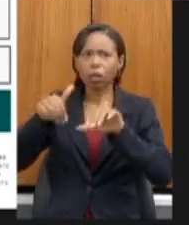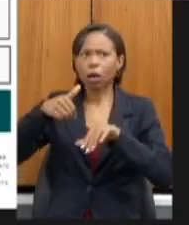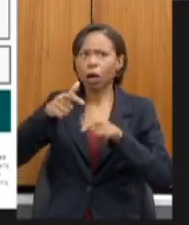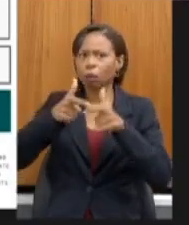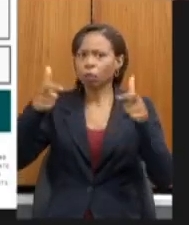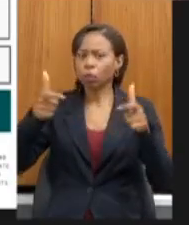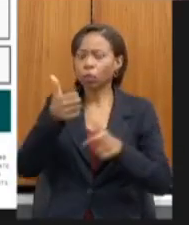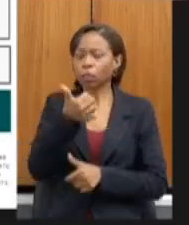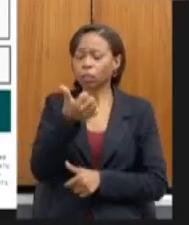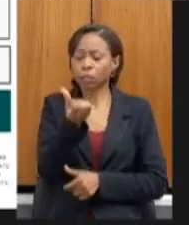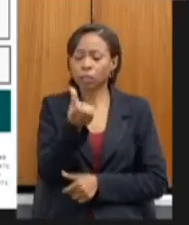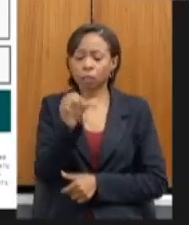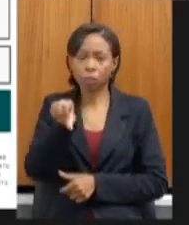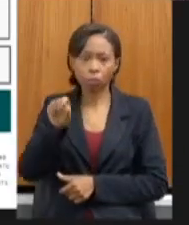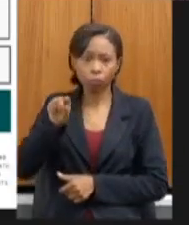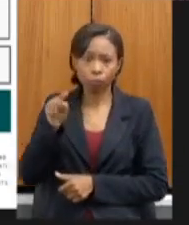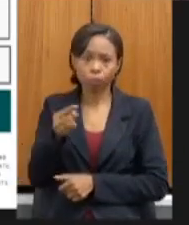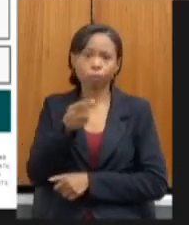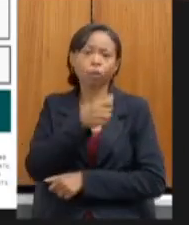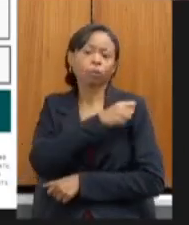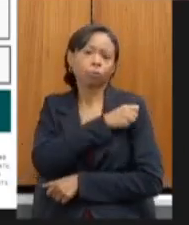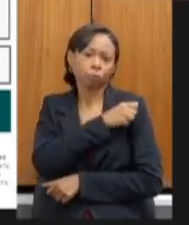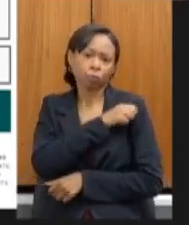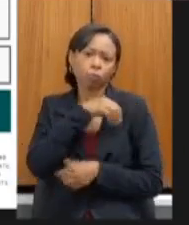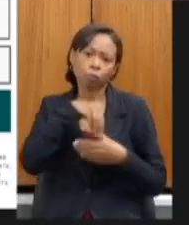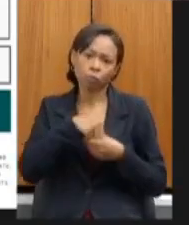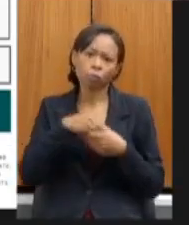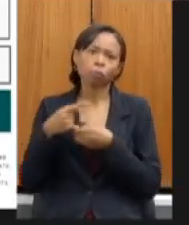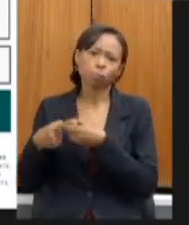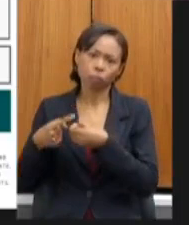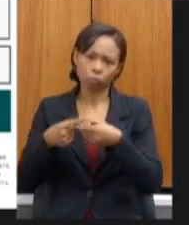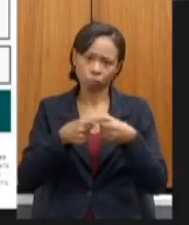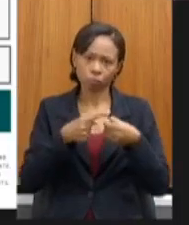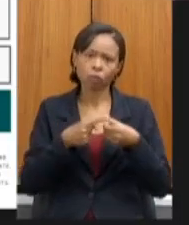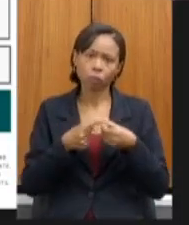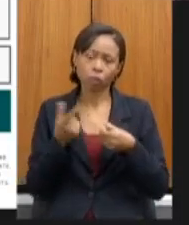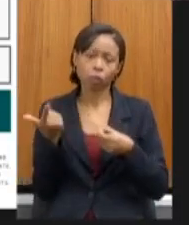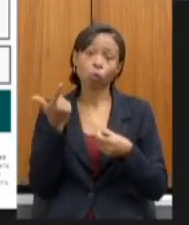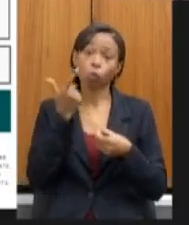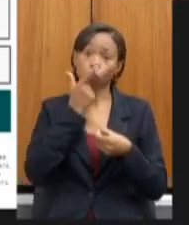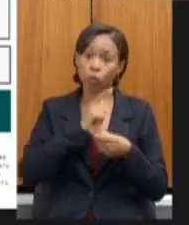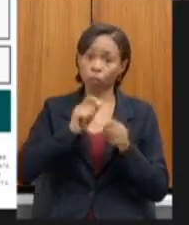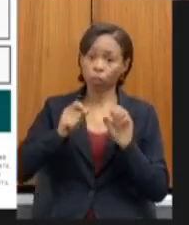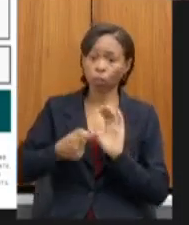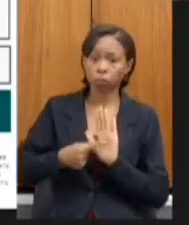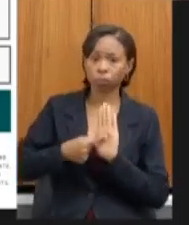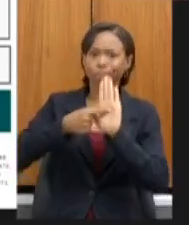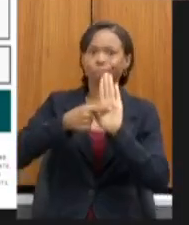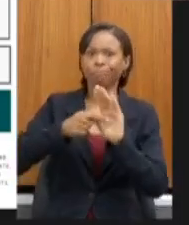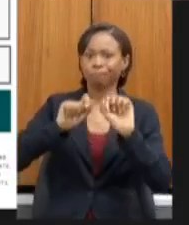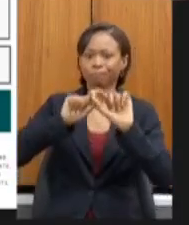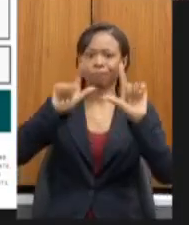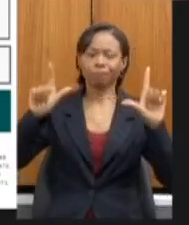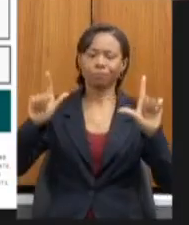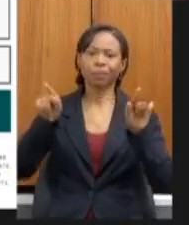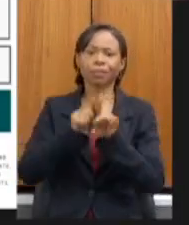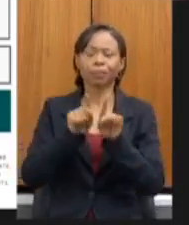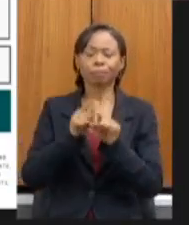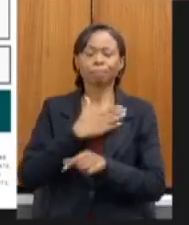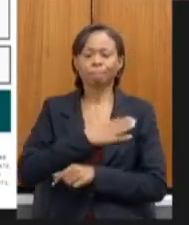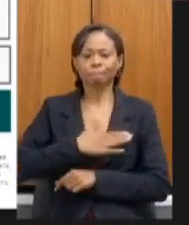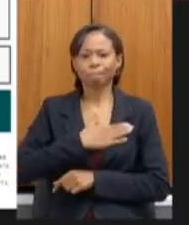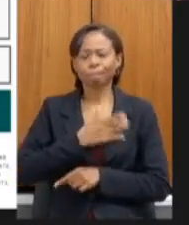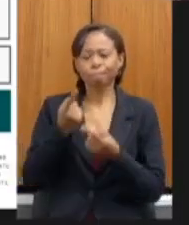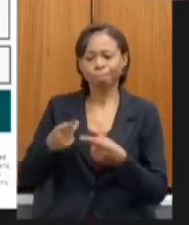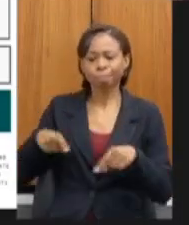alunos residentes nesses municípios que receberam os receptores e a grata alegria de poder contar com a